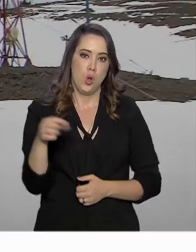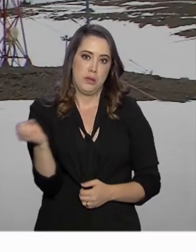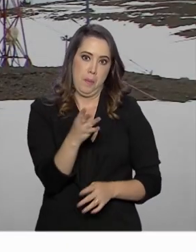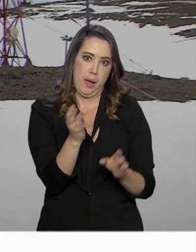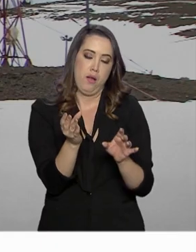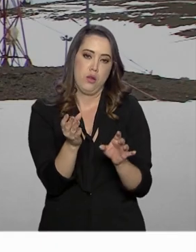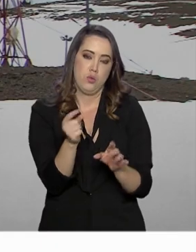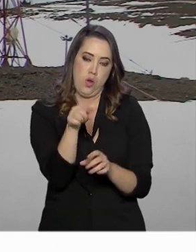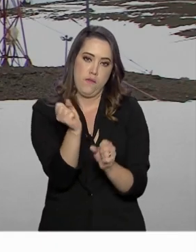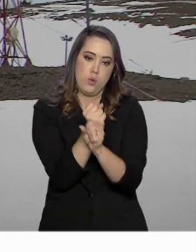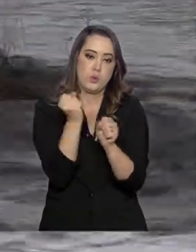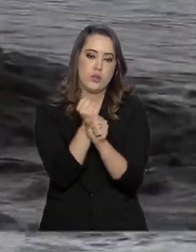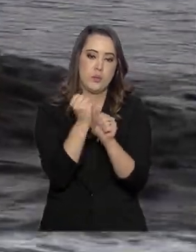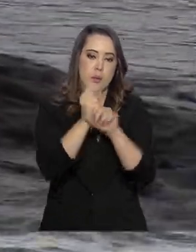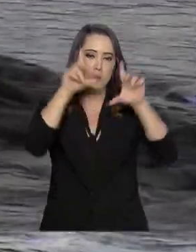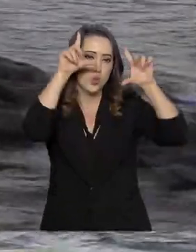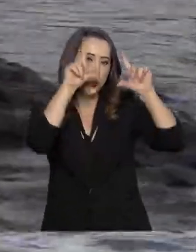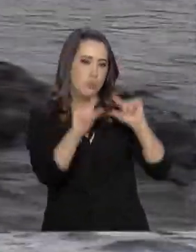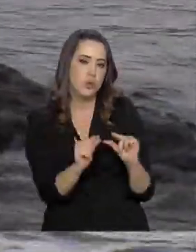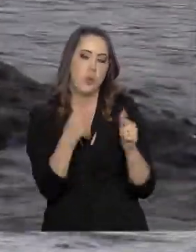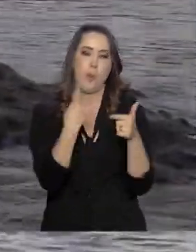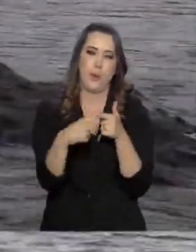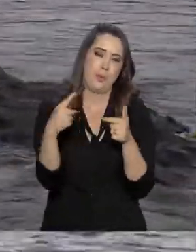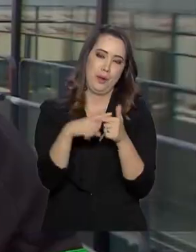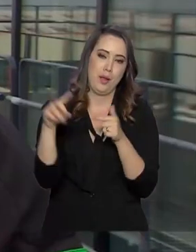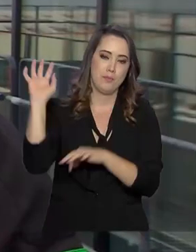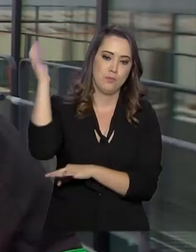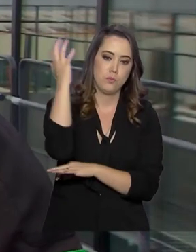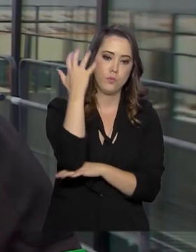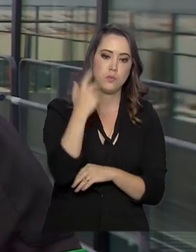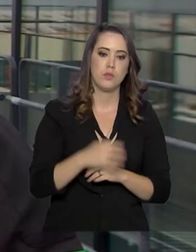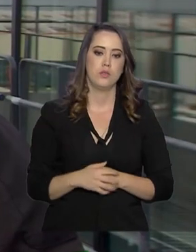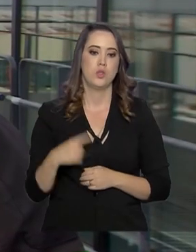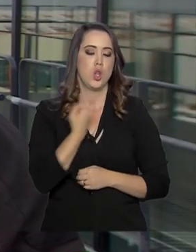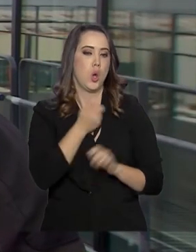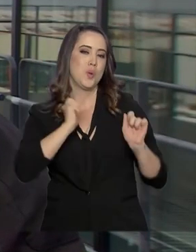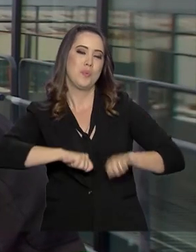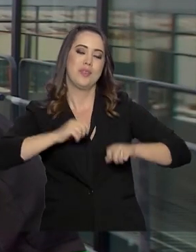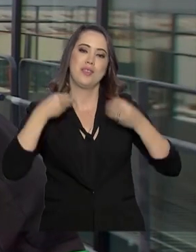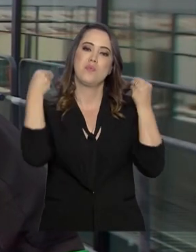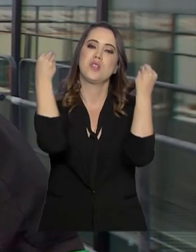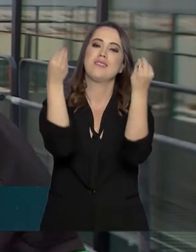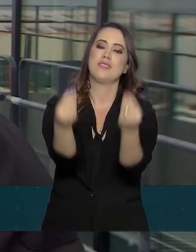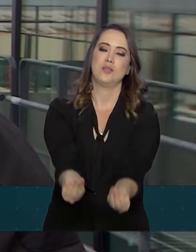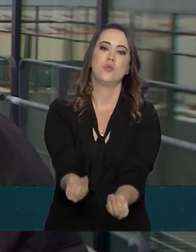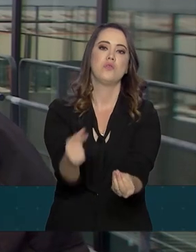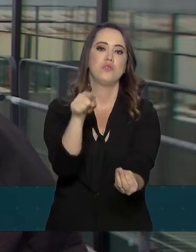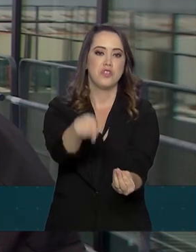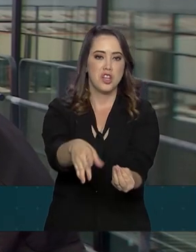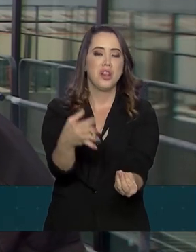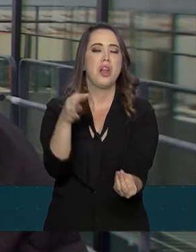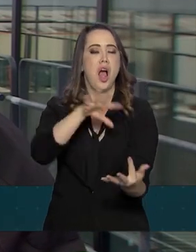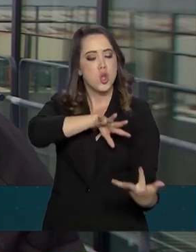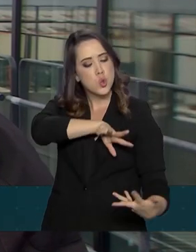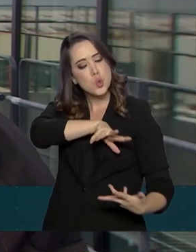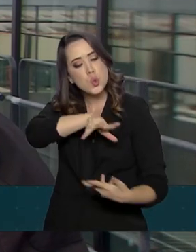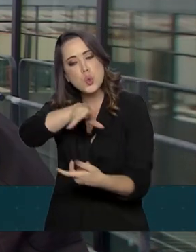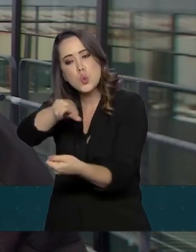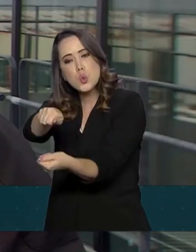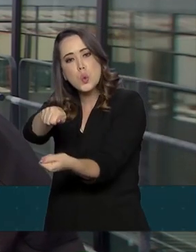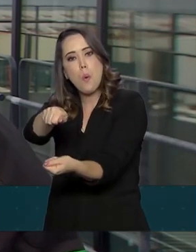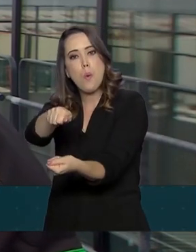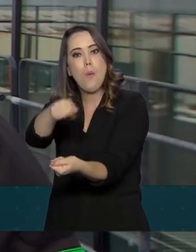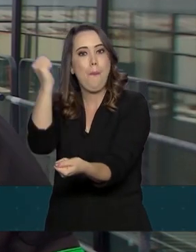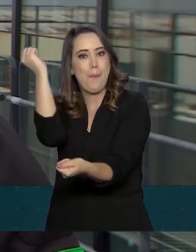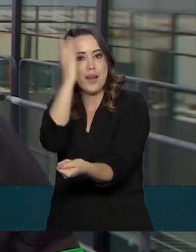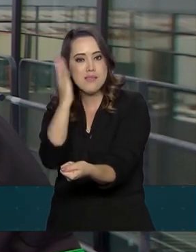objetivo de reduzir ao máximo a agressão ao meio ambiente. Nós estamos podendo dar uma lição de sustentabilidade, de quanto o